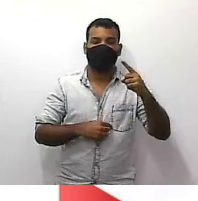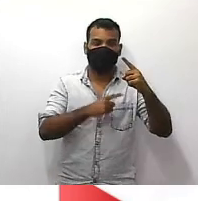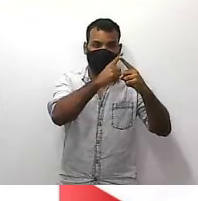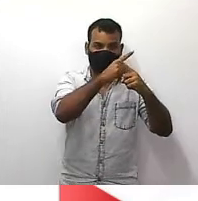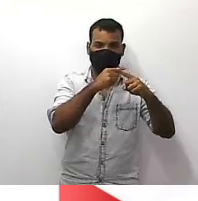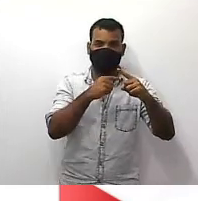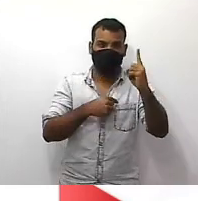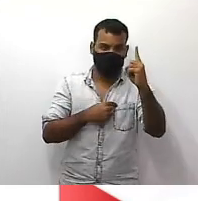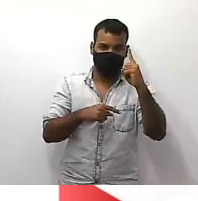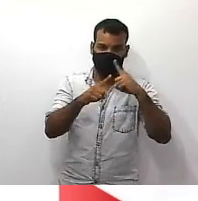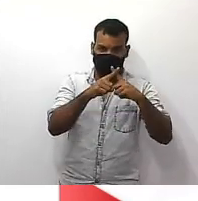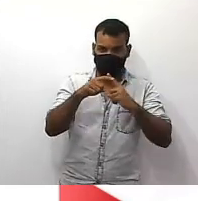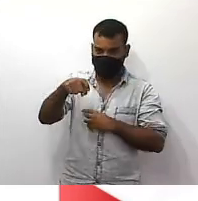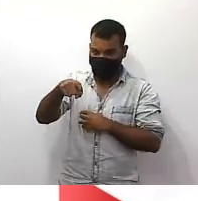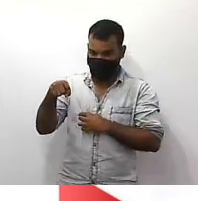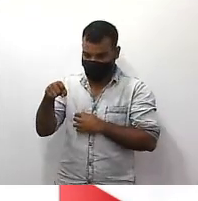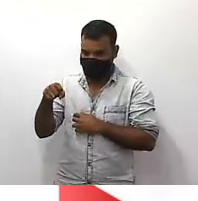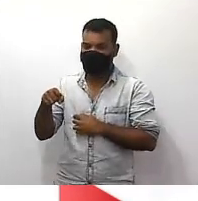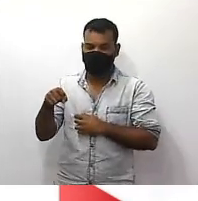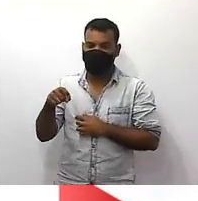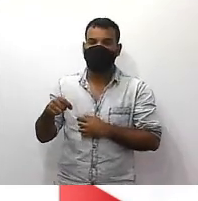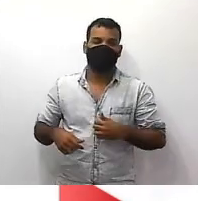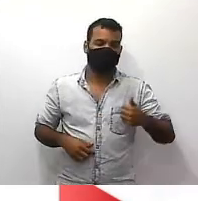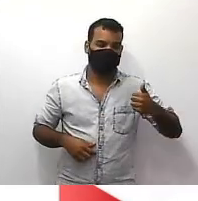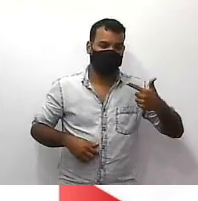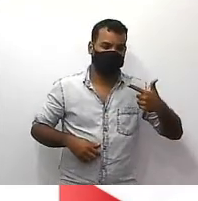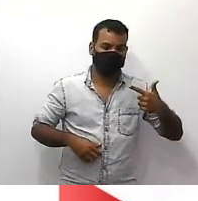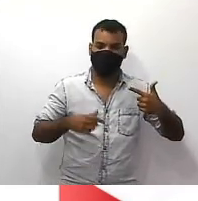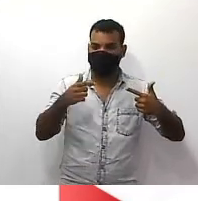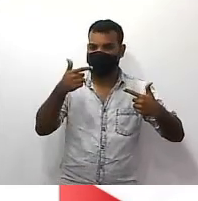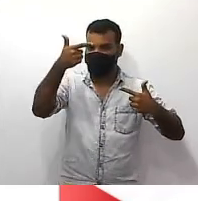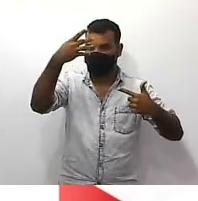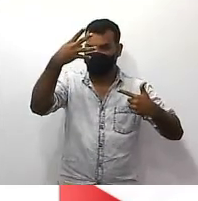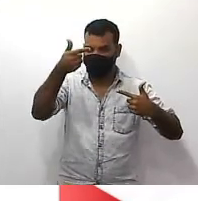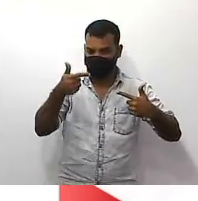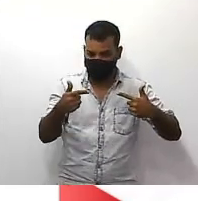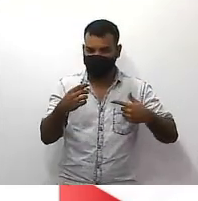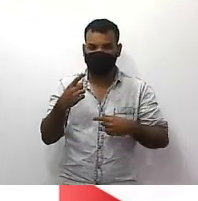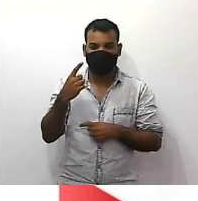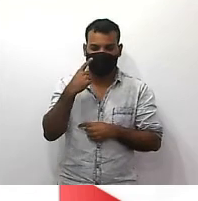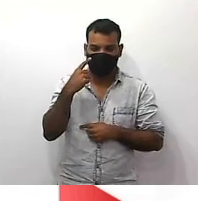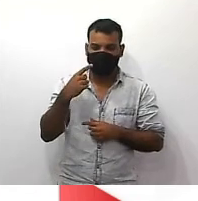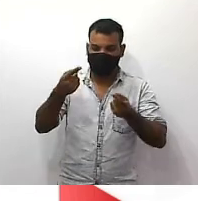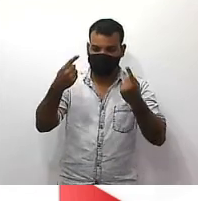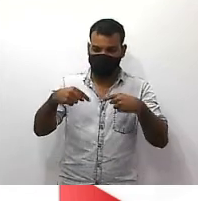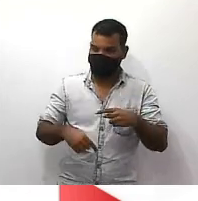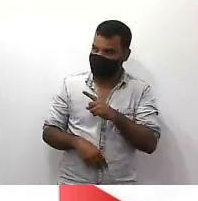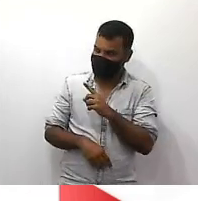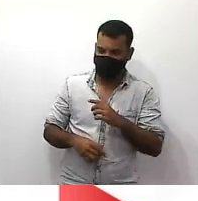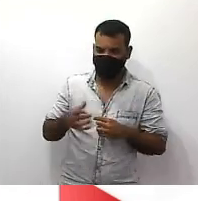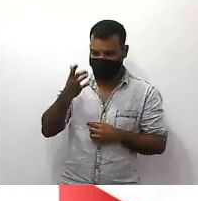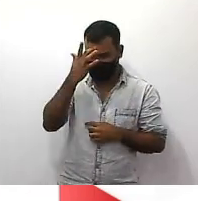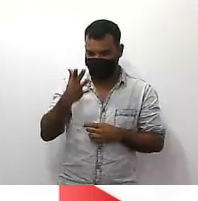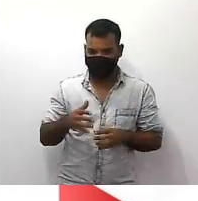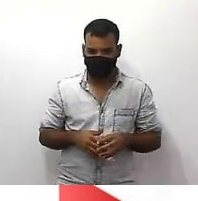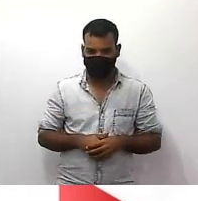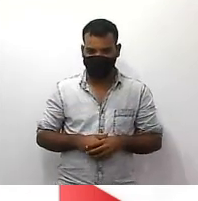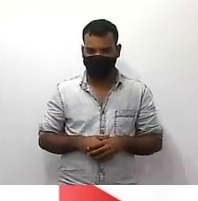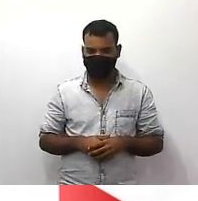igual a 12 vezes 21 sobre 4 vou botar o x do lado de cá tá bom vamos facilitar vamos lá